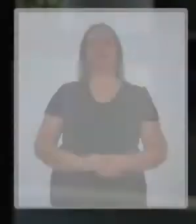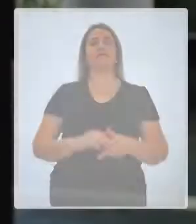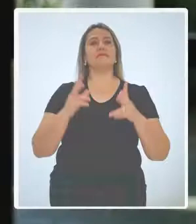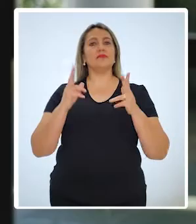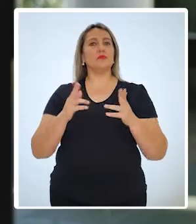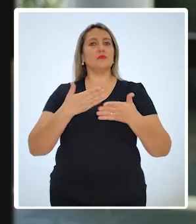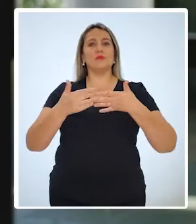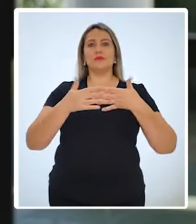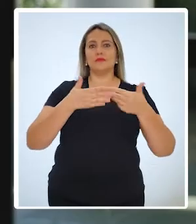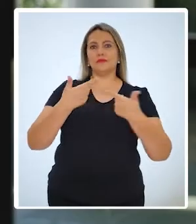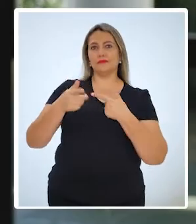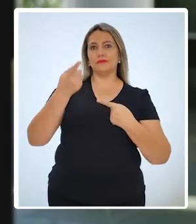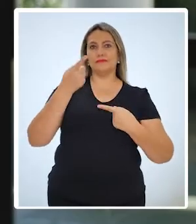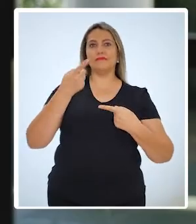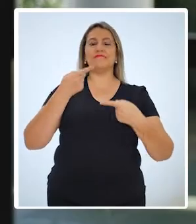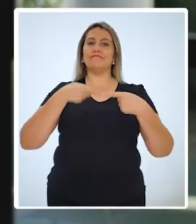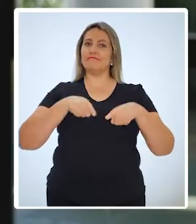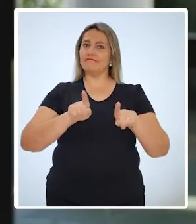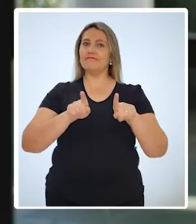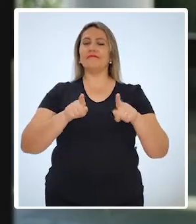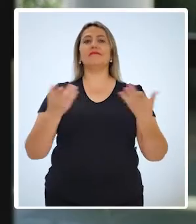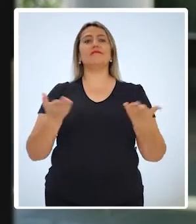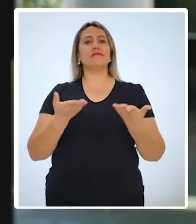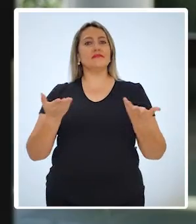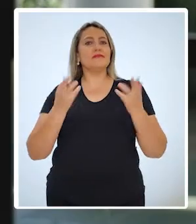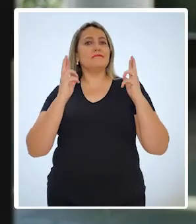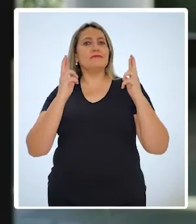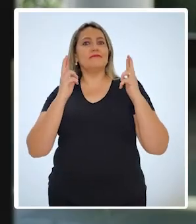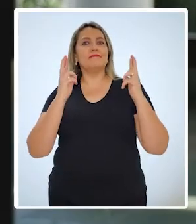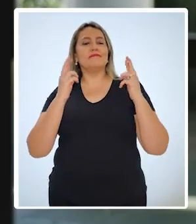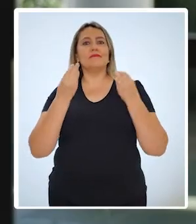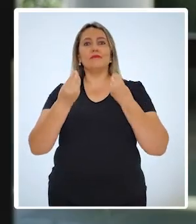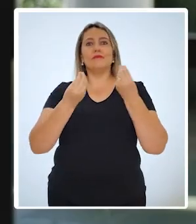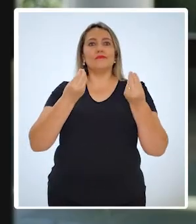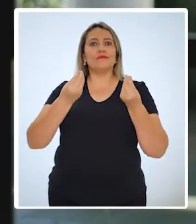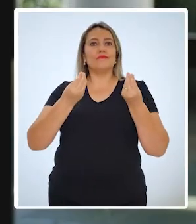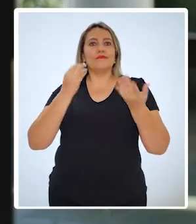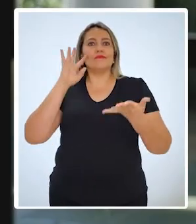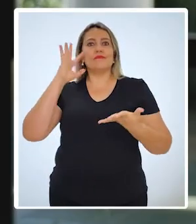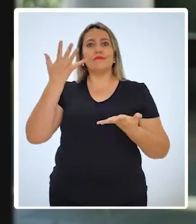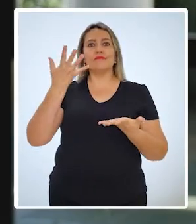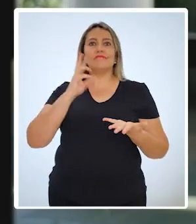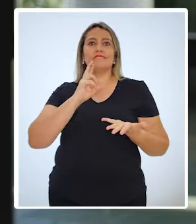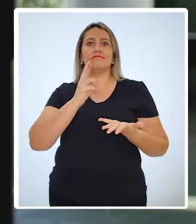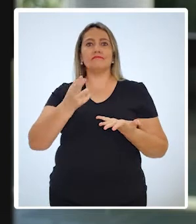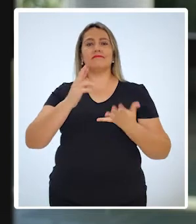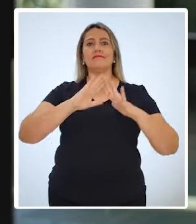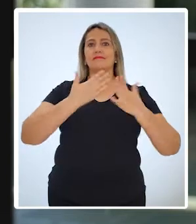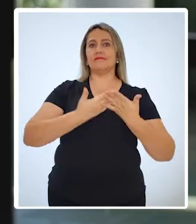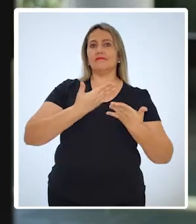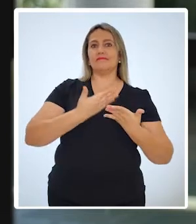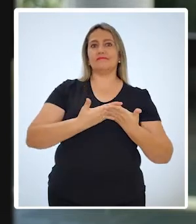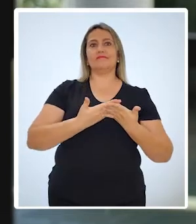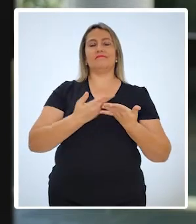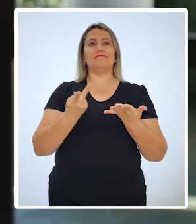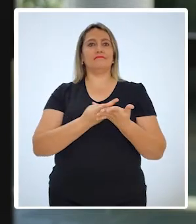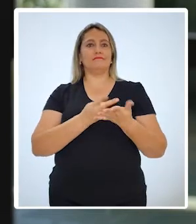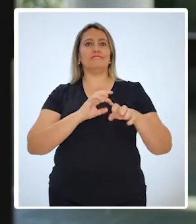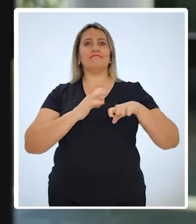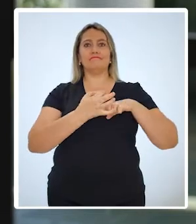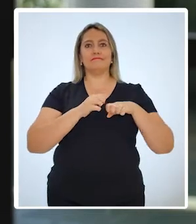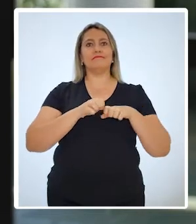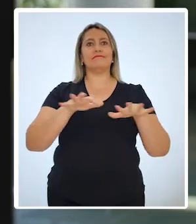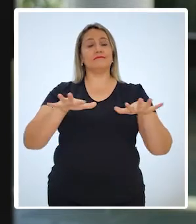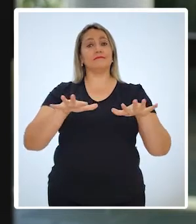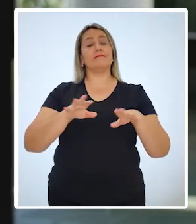O momento inicial da transição imposto pela pandemia, futuramente, quando olhado em retrospectiva, pode até parecer que tudo indicava o cenário que se